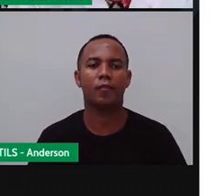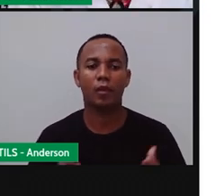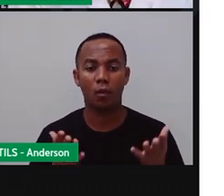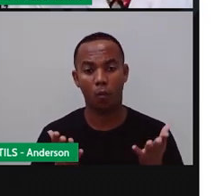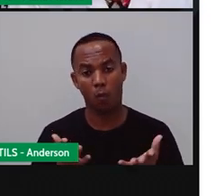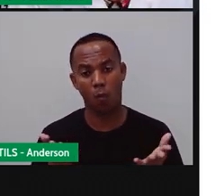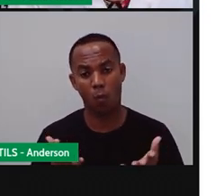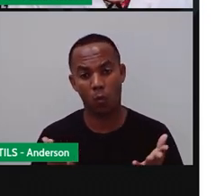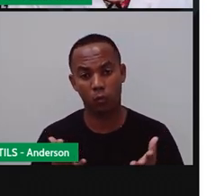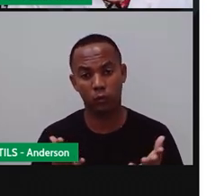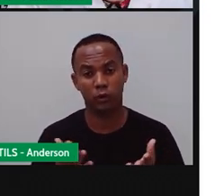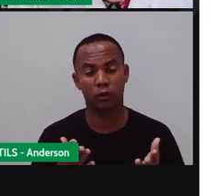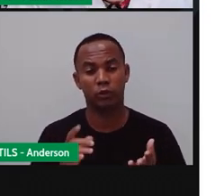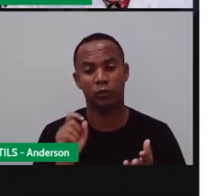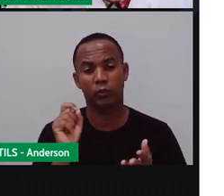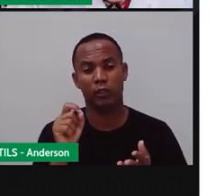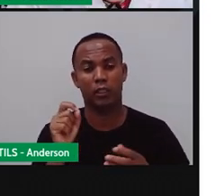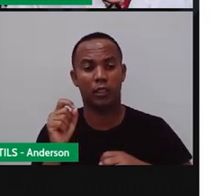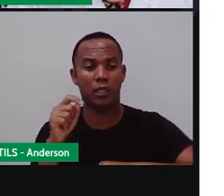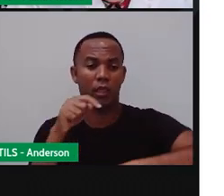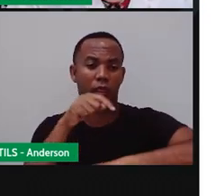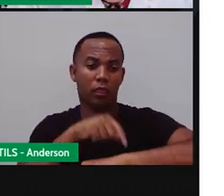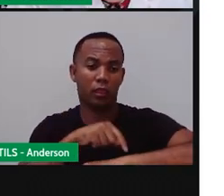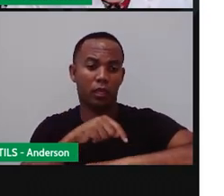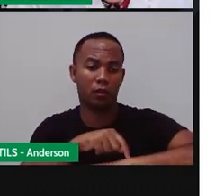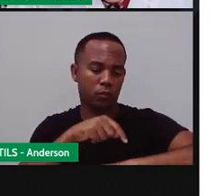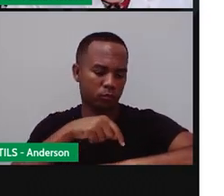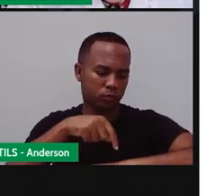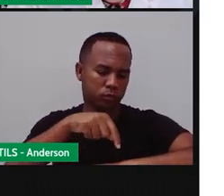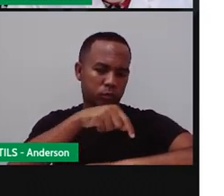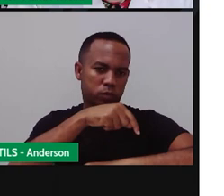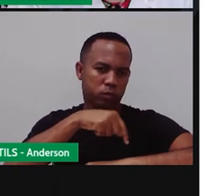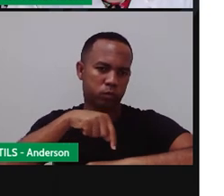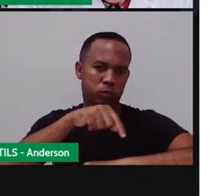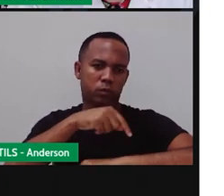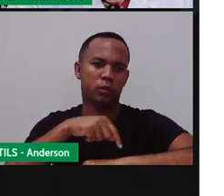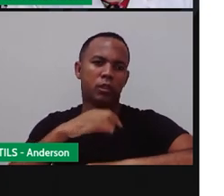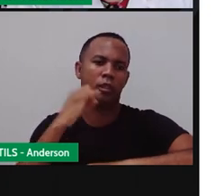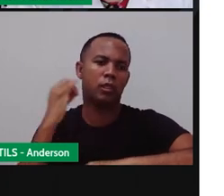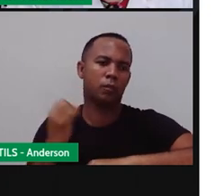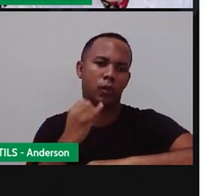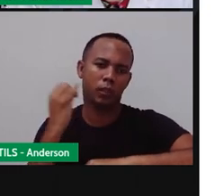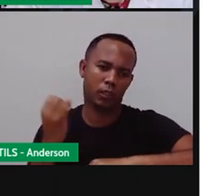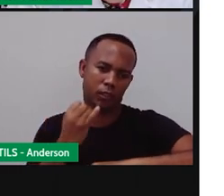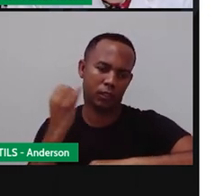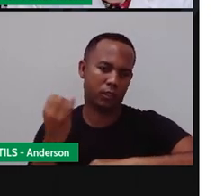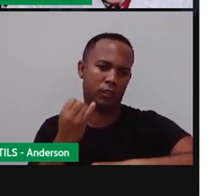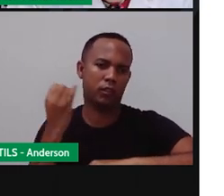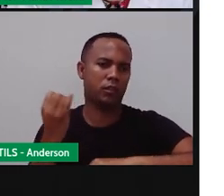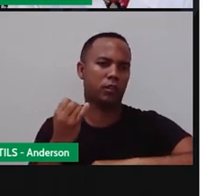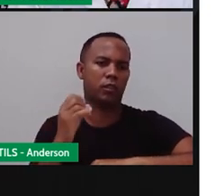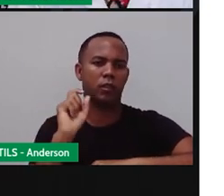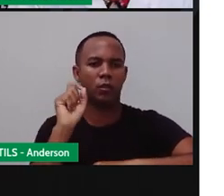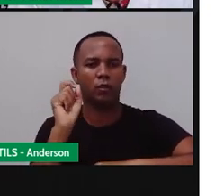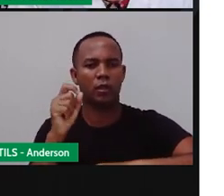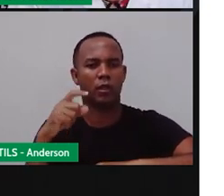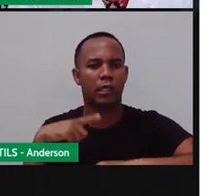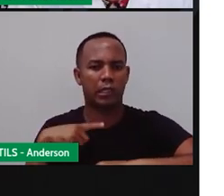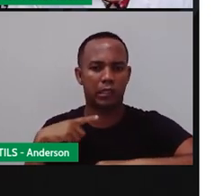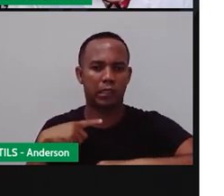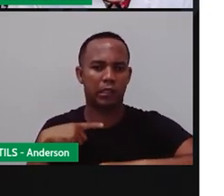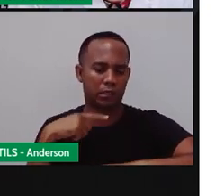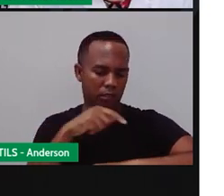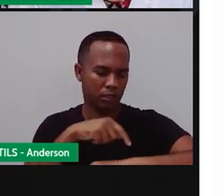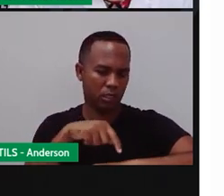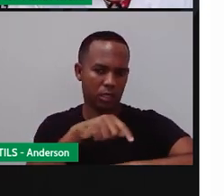Atualmente, né, medir o tempo continua sendo uma tarefa importante. E, por isso, surgiram relógios digitais,